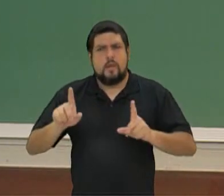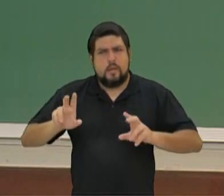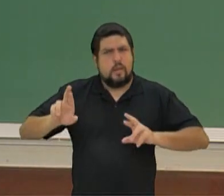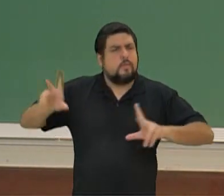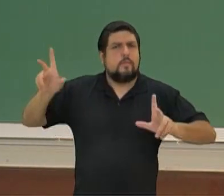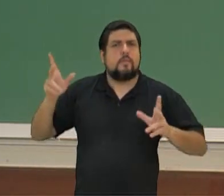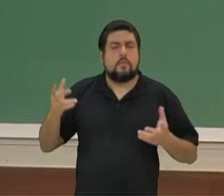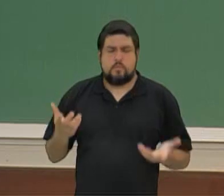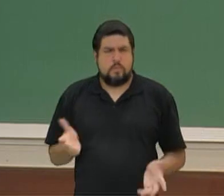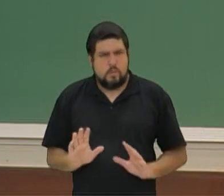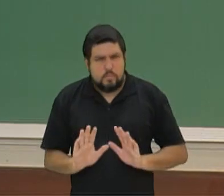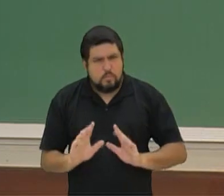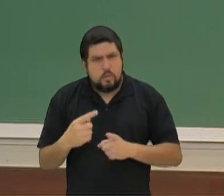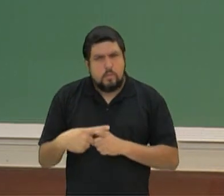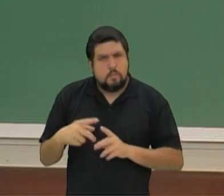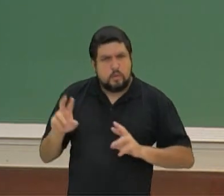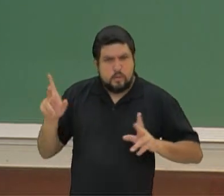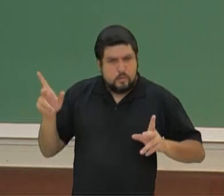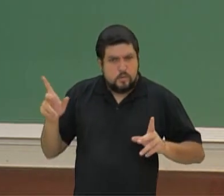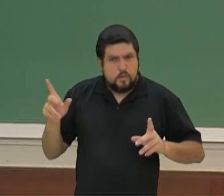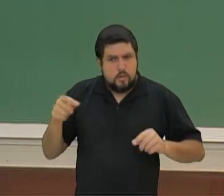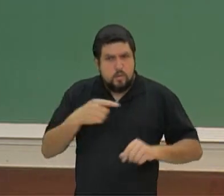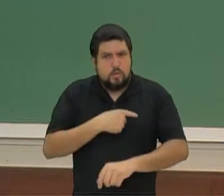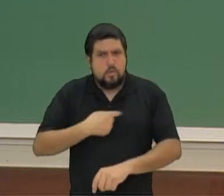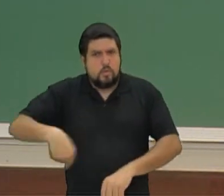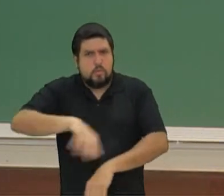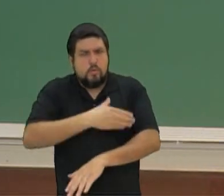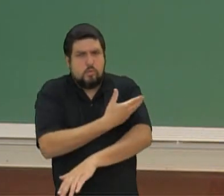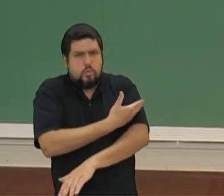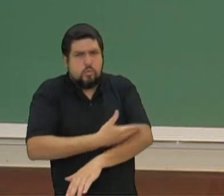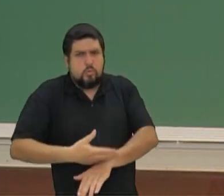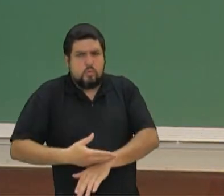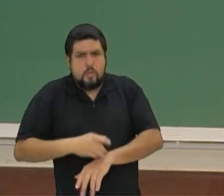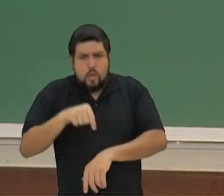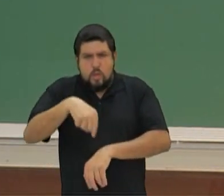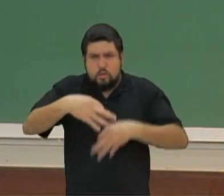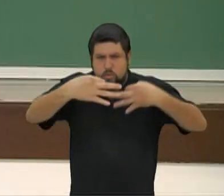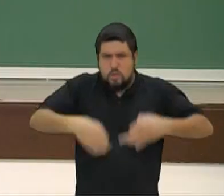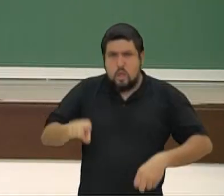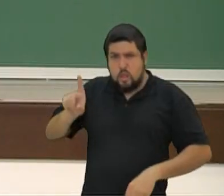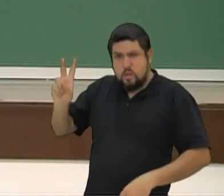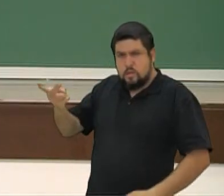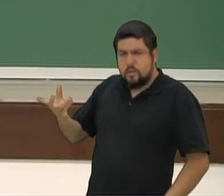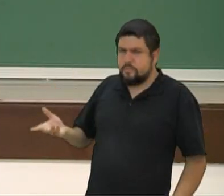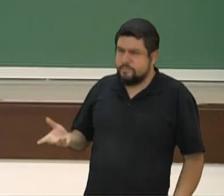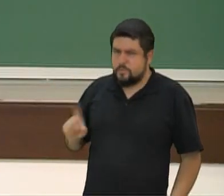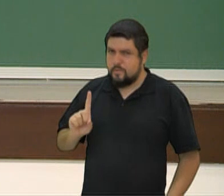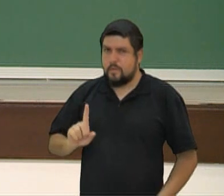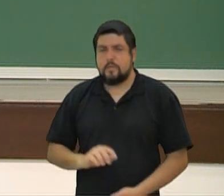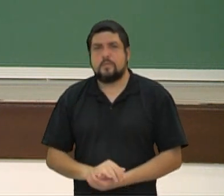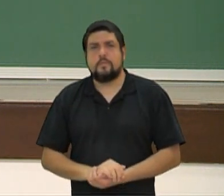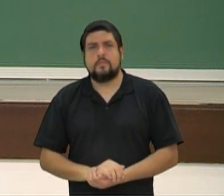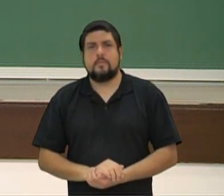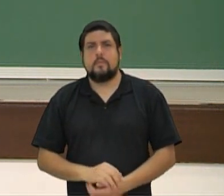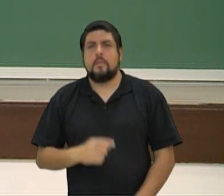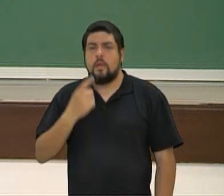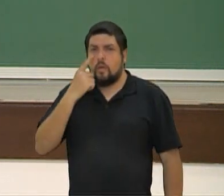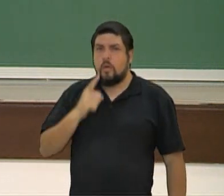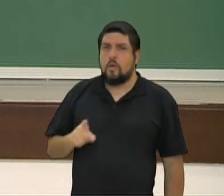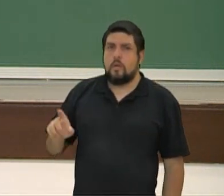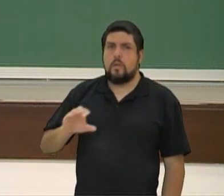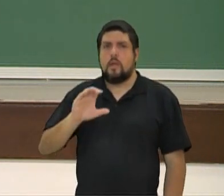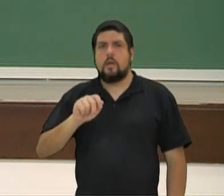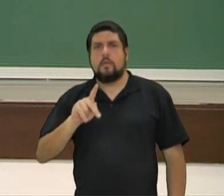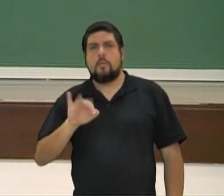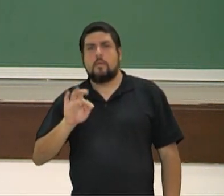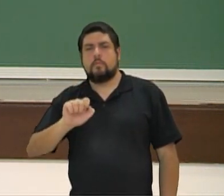é tão diferente do quê? Do nosso etnocentrismo? Do nosso mundo? O a gente acha como certo? Eu trago para vocês aqui o chamado capitel. Ela tem um